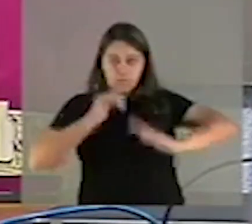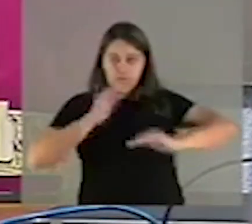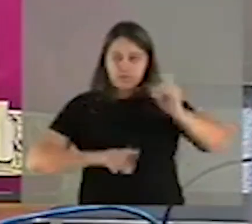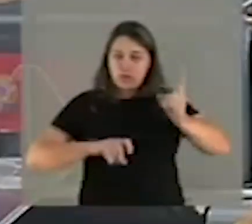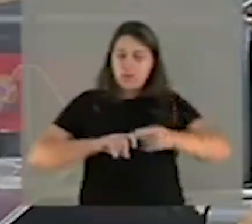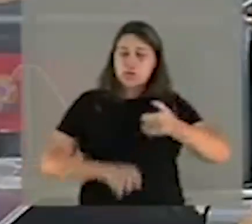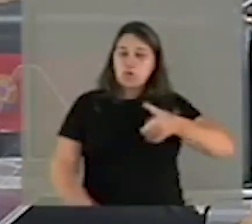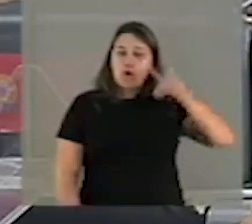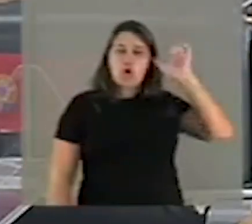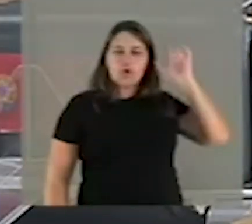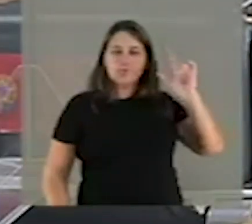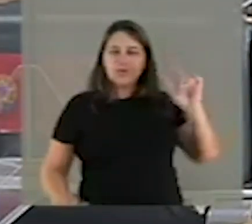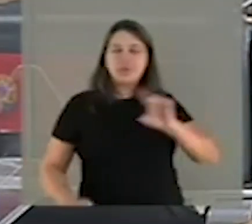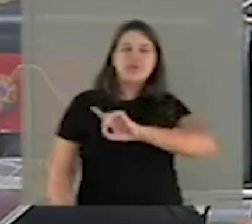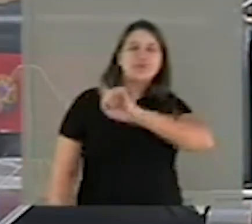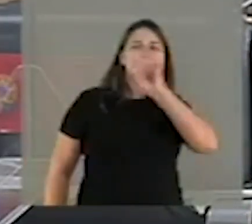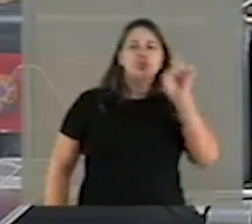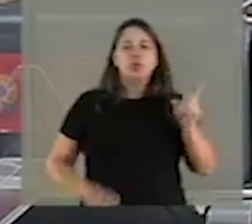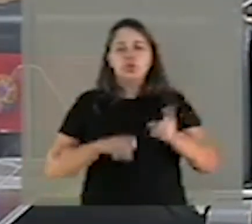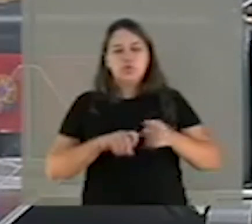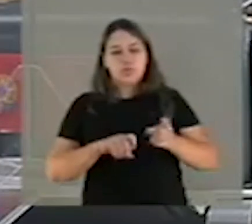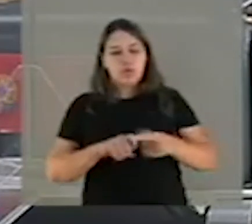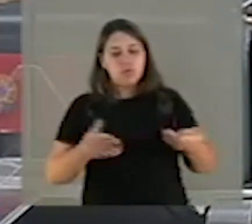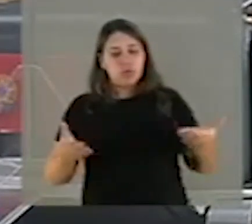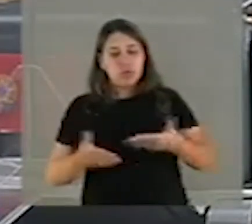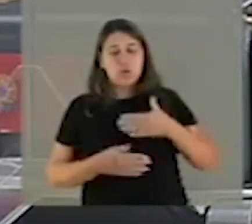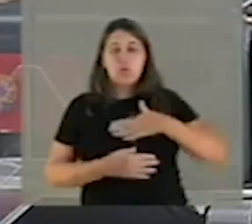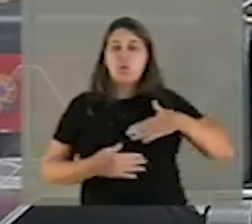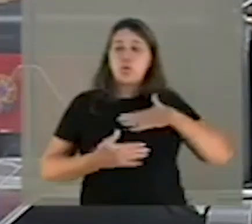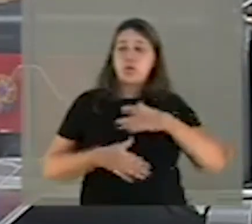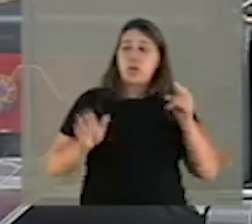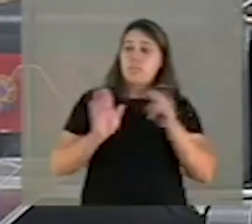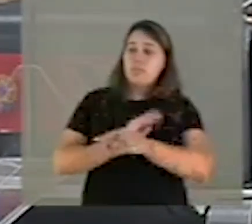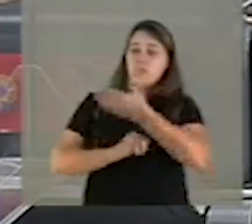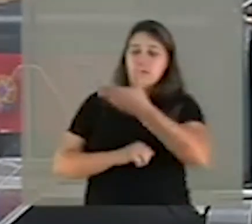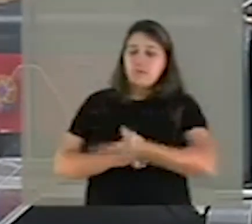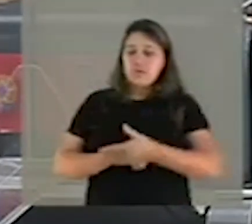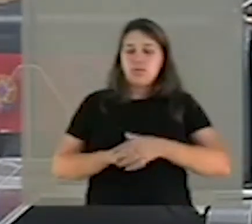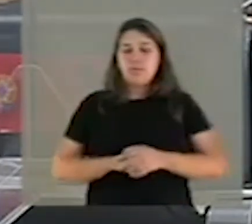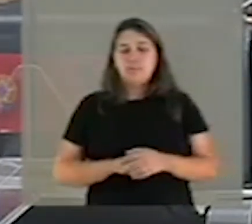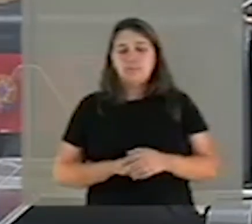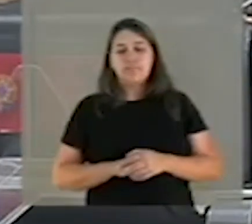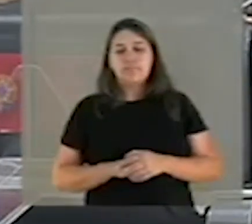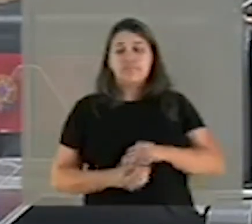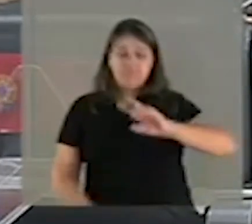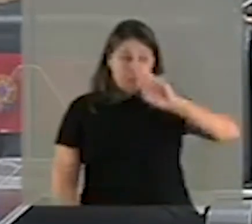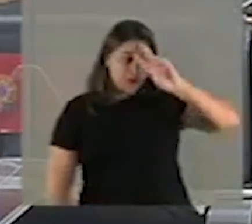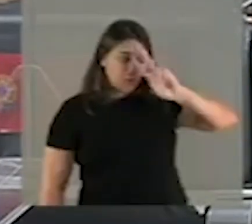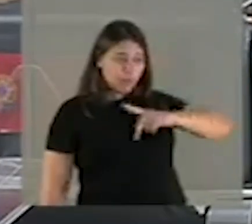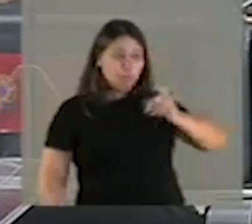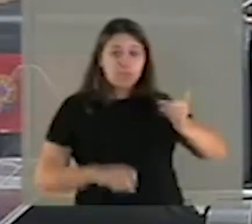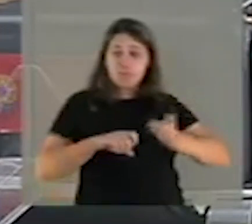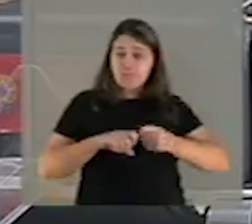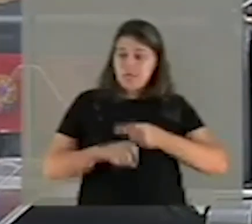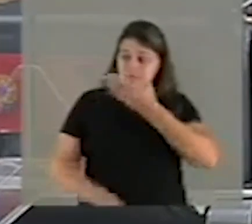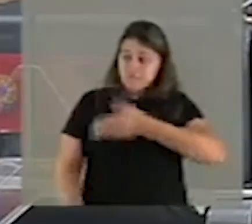comemorado o dia do médico. Então, eu gostaria de indagar a vossa senhoria quanto à autonomia do médico, que vossa